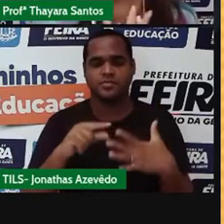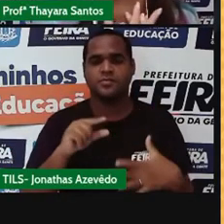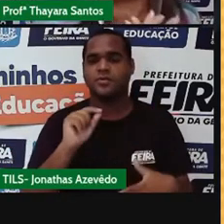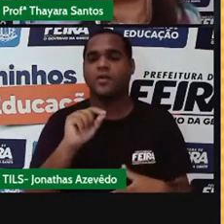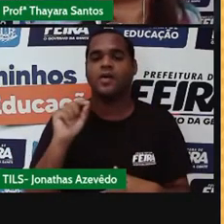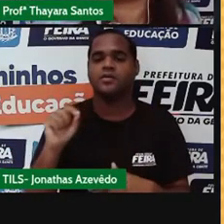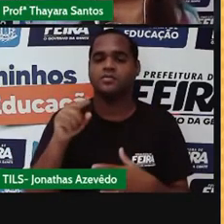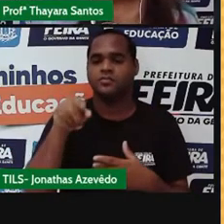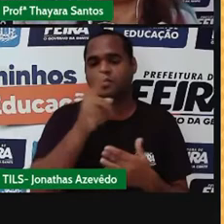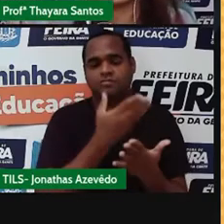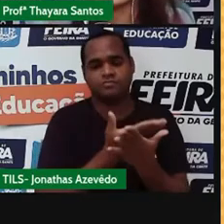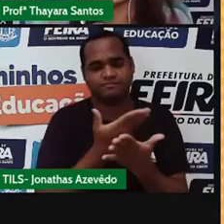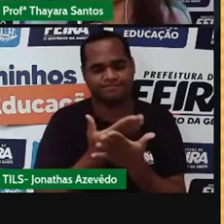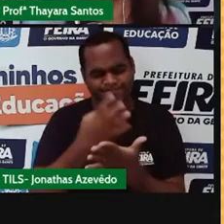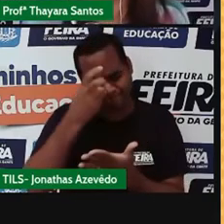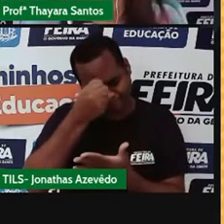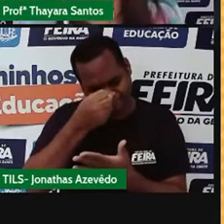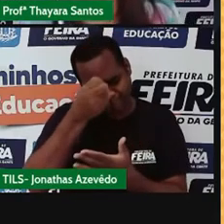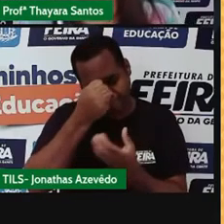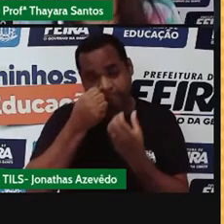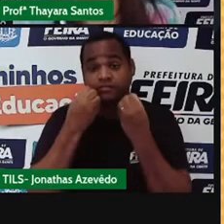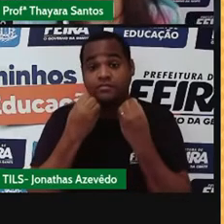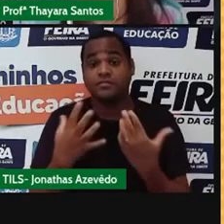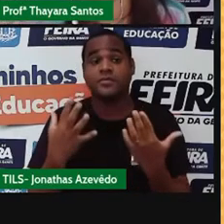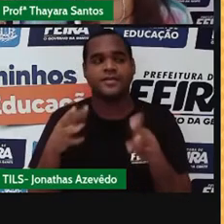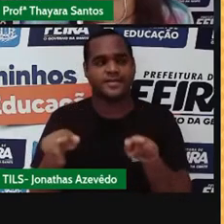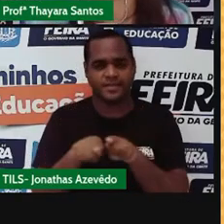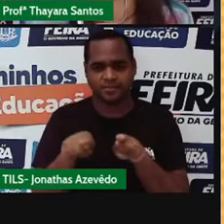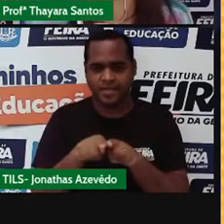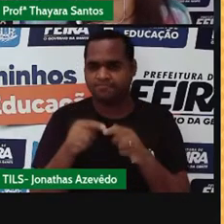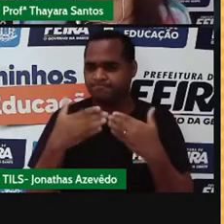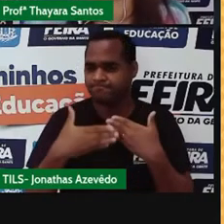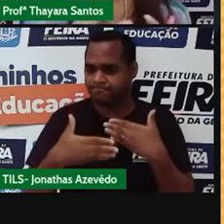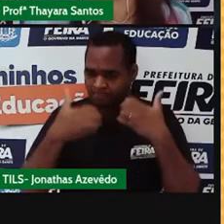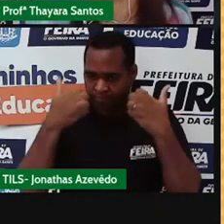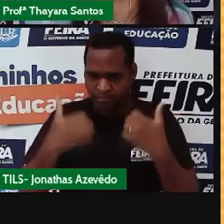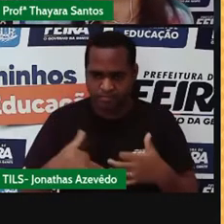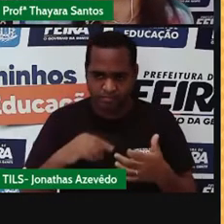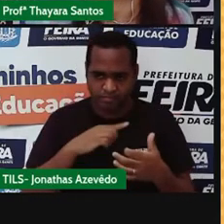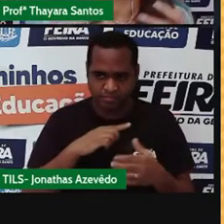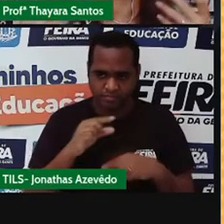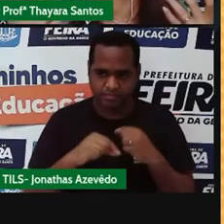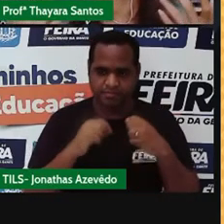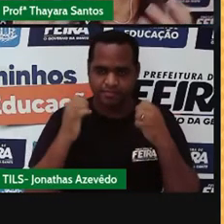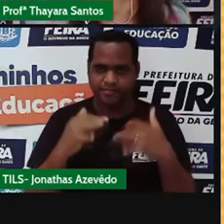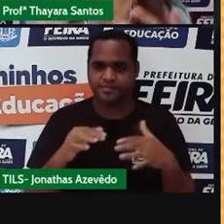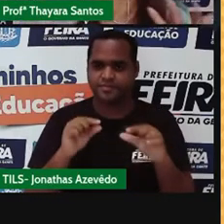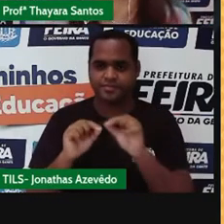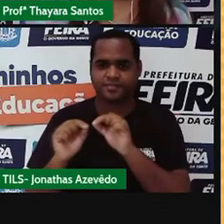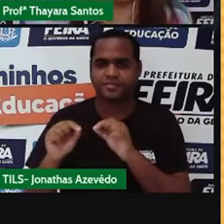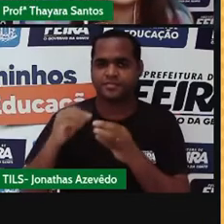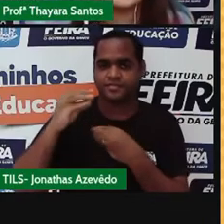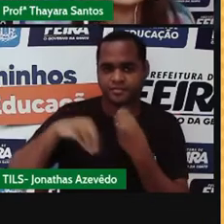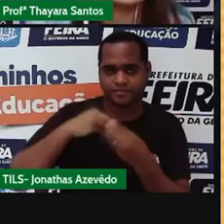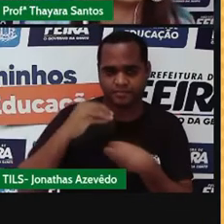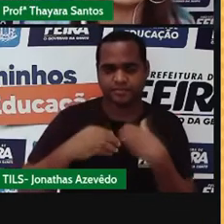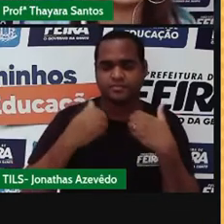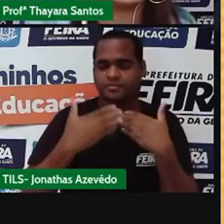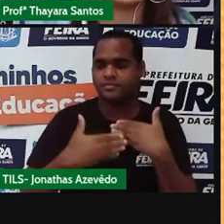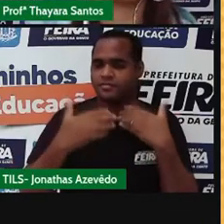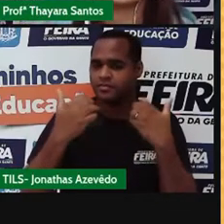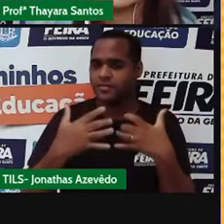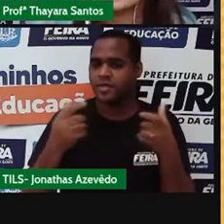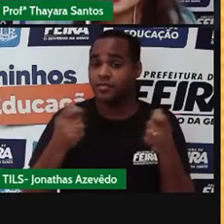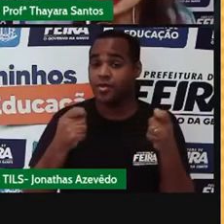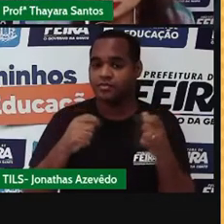estudá-las. E também sobre o que a gente vai falar mais adiante, que essas substâncias, essas misturas, na verdade, elas